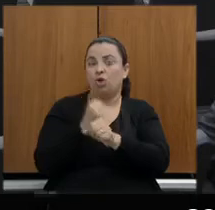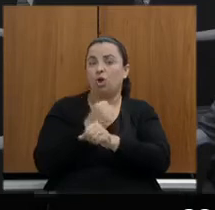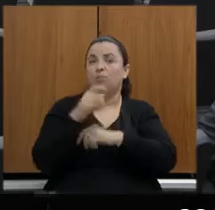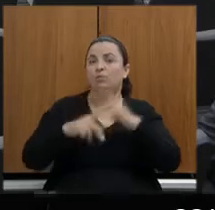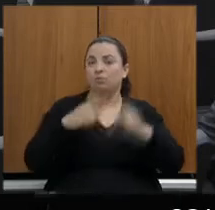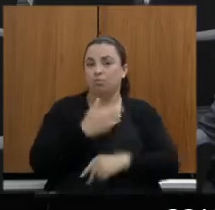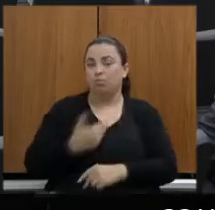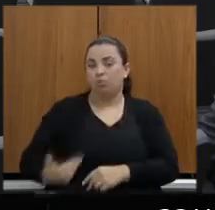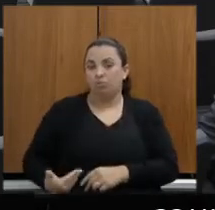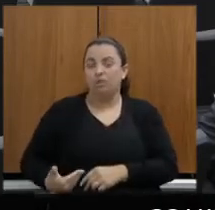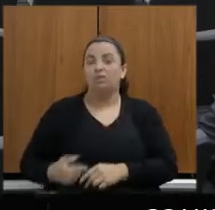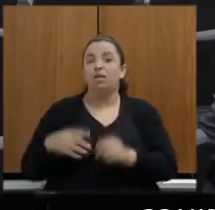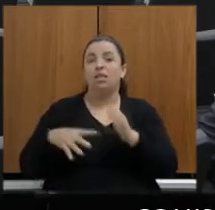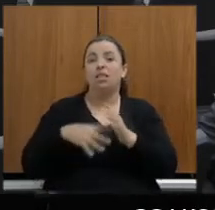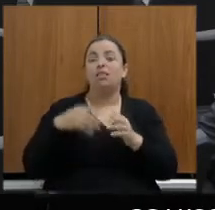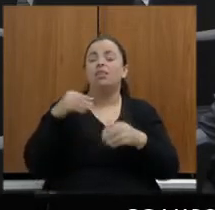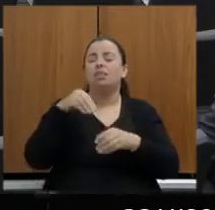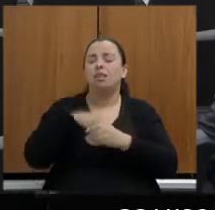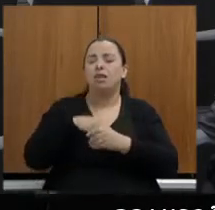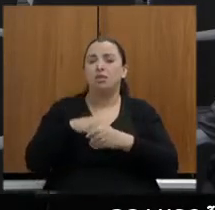A área da 19ª legislatura,